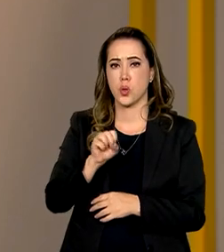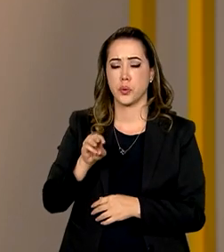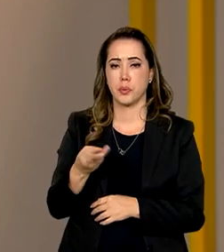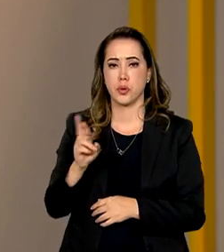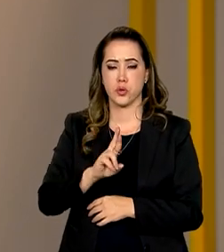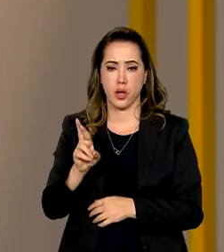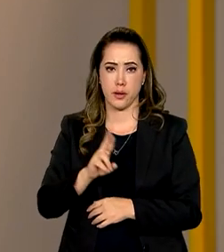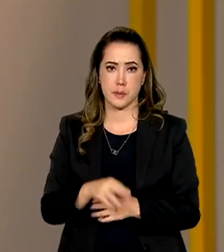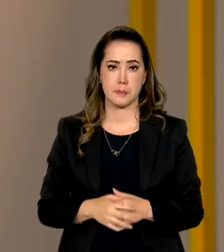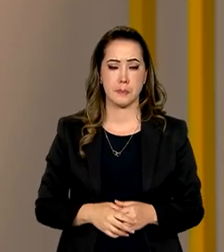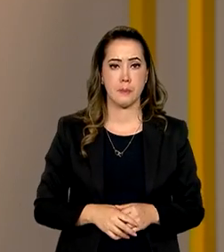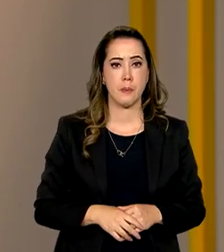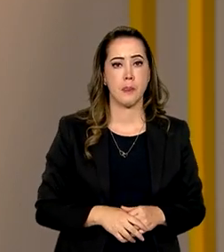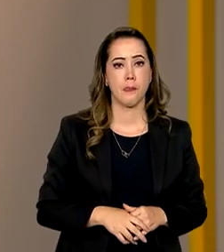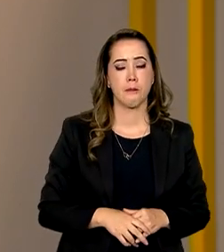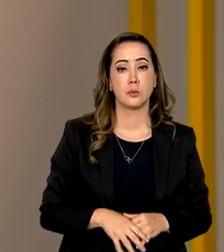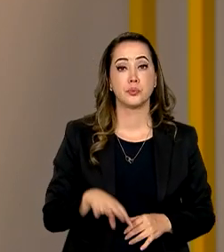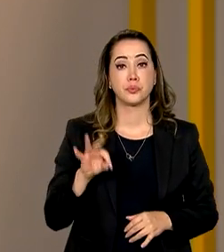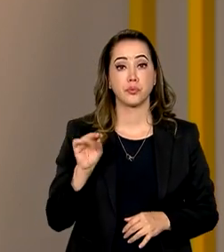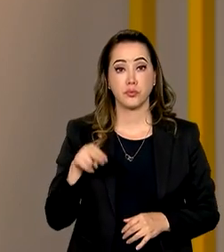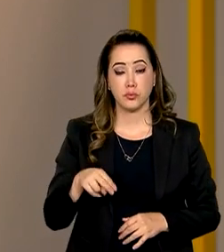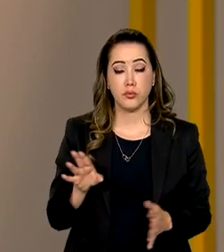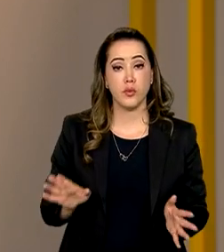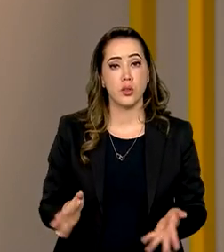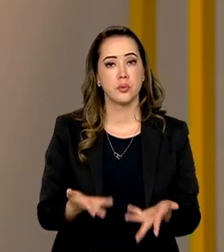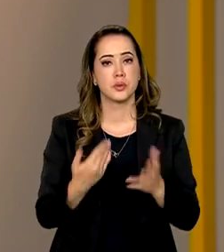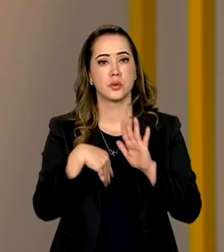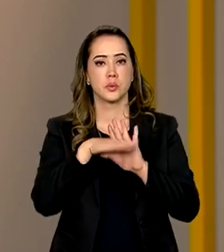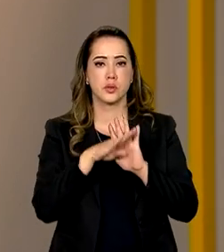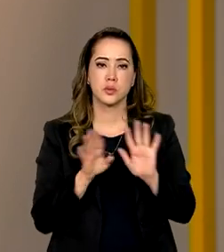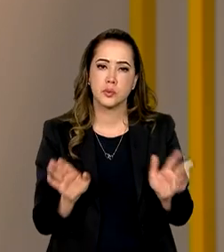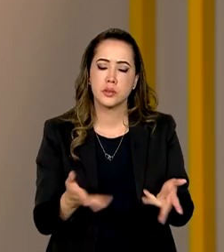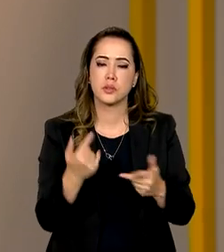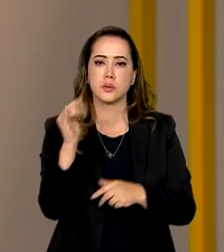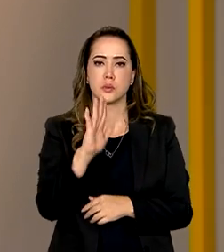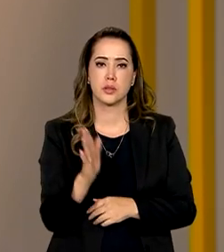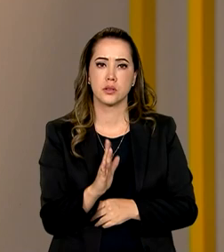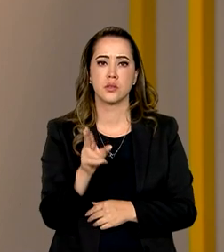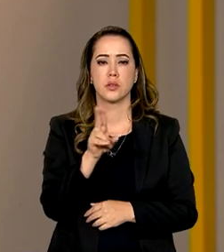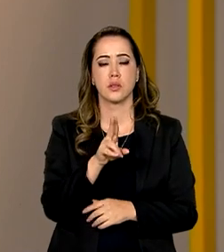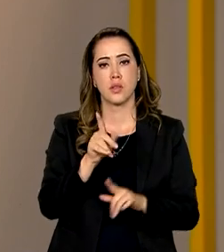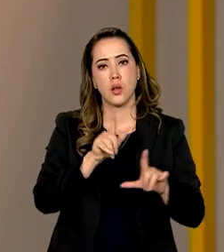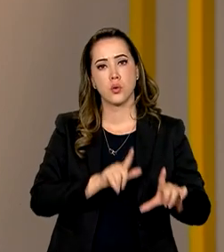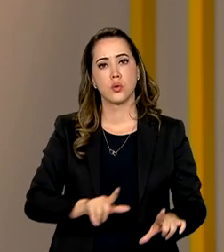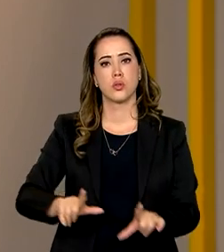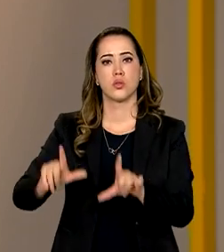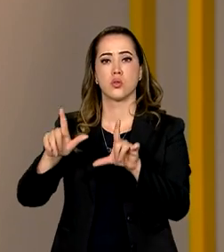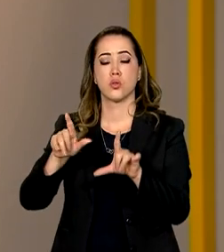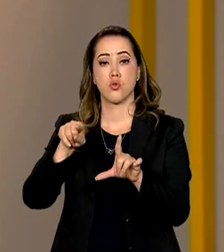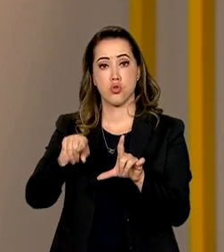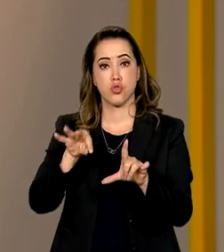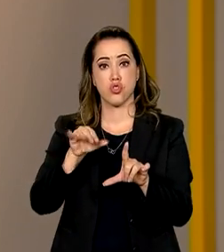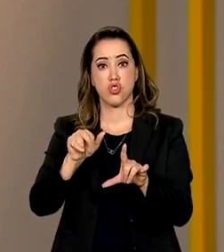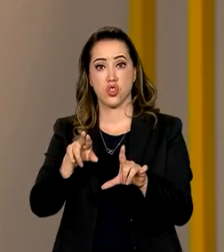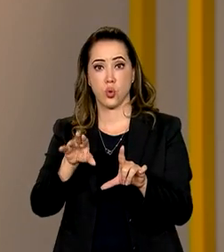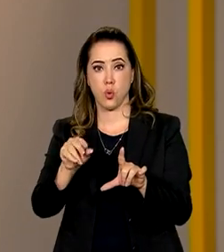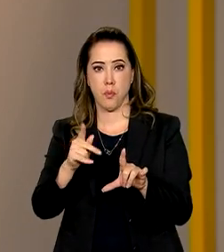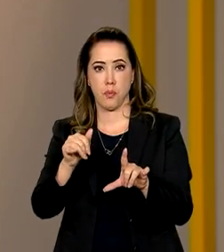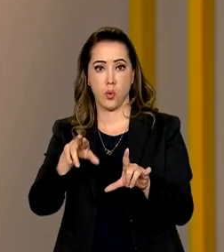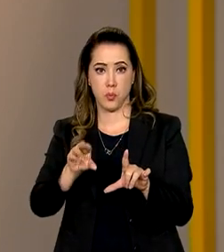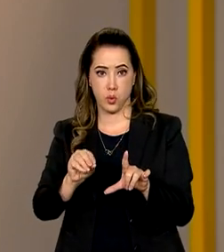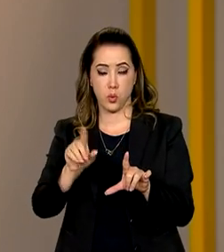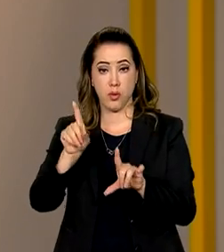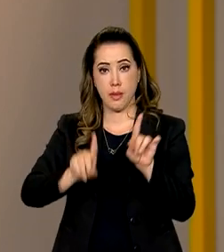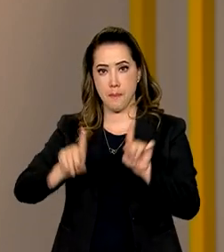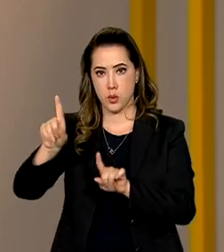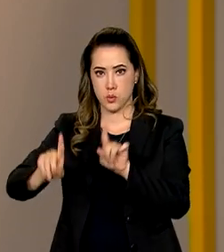O Tesouro Nacional lançou um projeto para incentivar o brasileiro a aplicar em títulos públicos na Bolsa de Valores. O Educa Mais